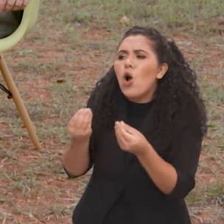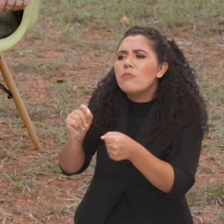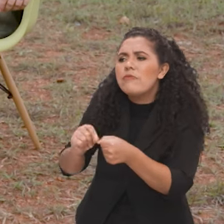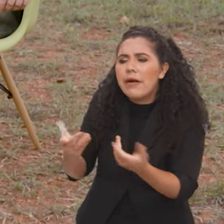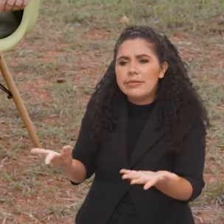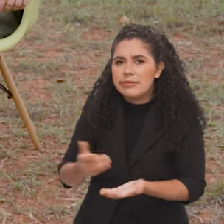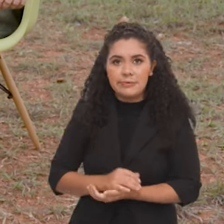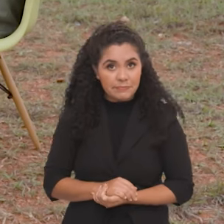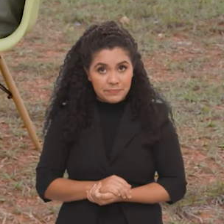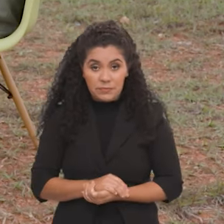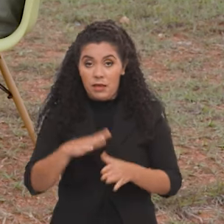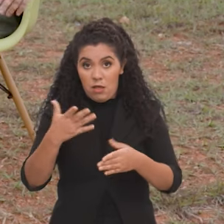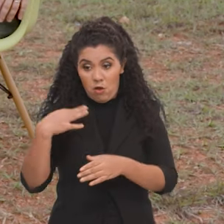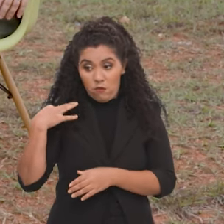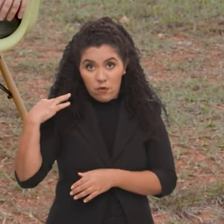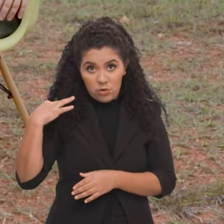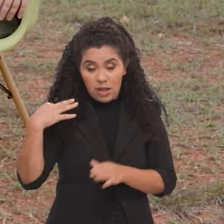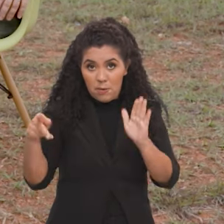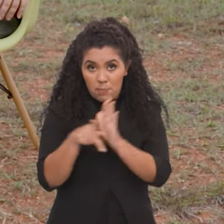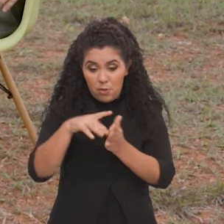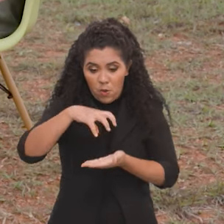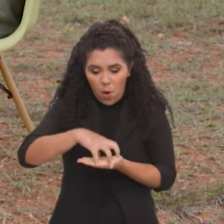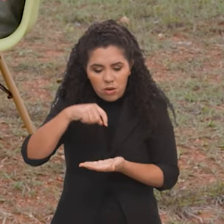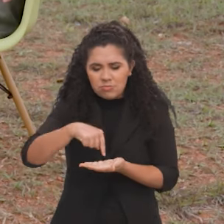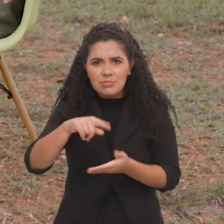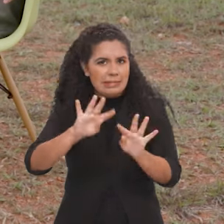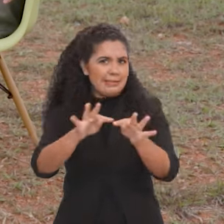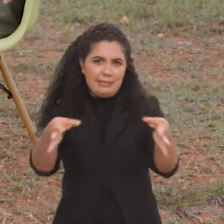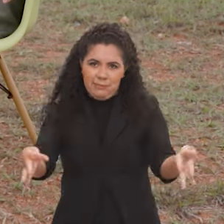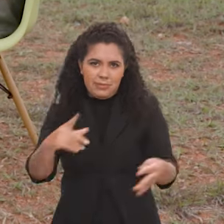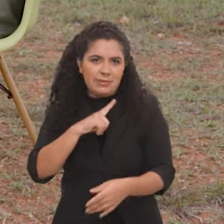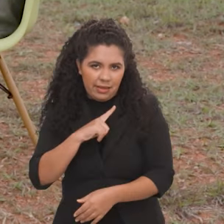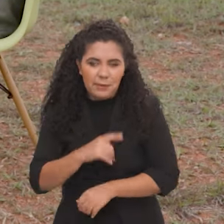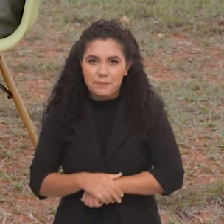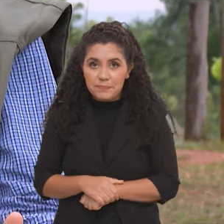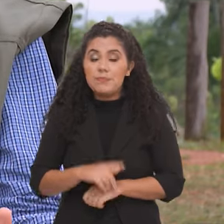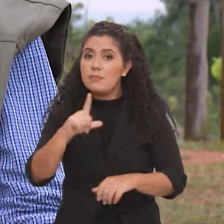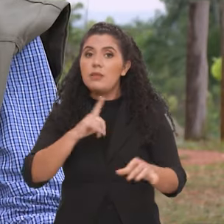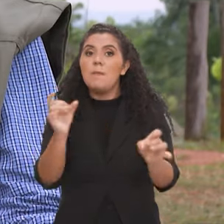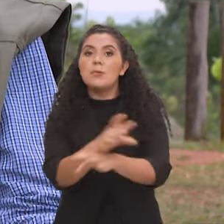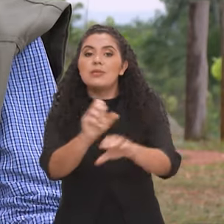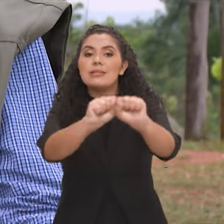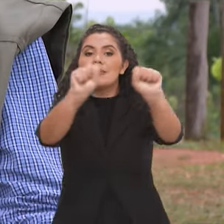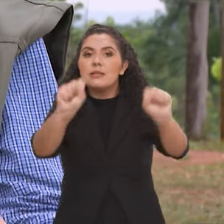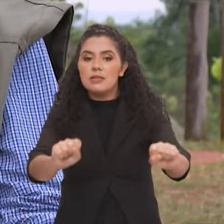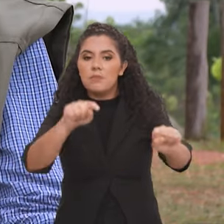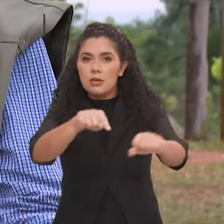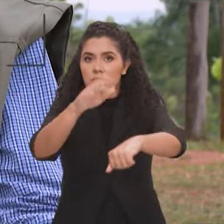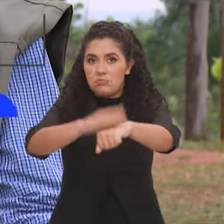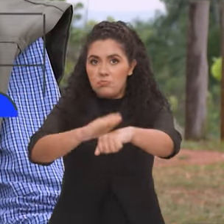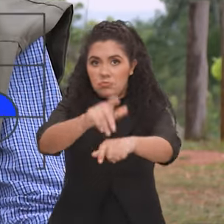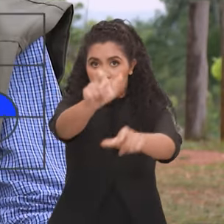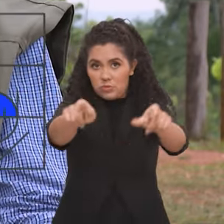voluntário do ICMBio? Olha, ser voluntário do ICMBio é relativamente simples. Nós temos um sistema em que a pessoa